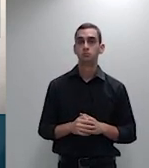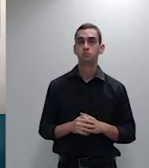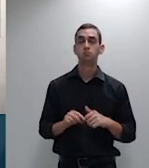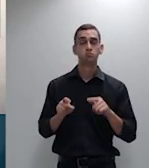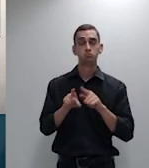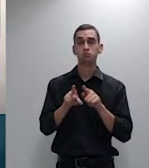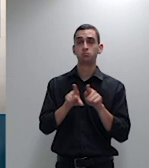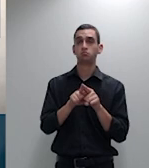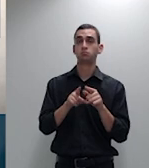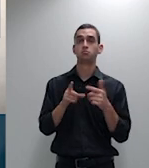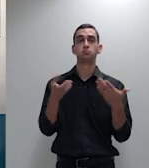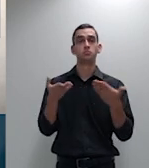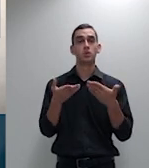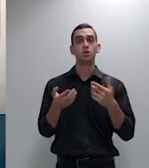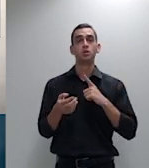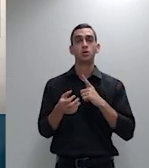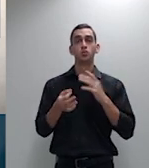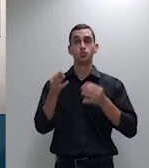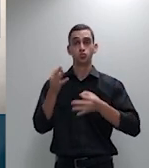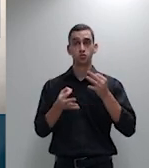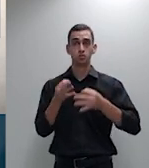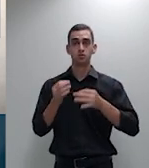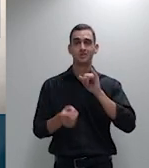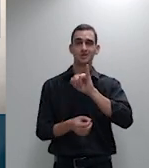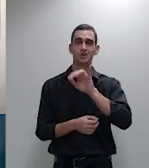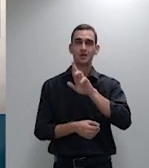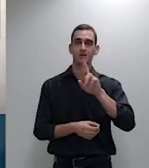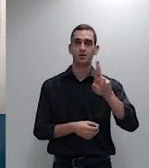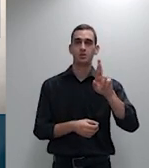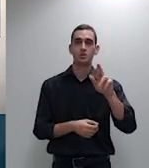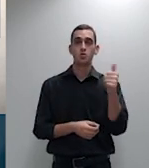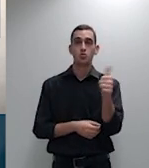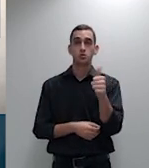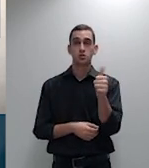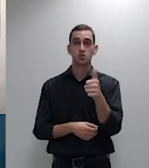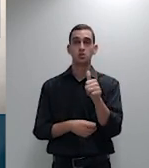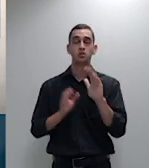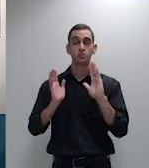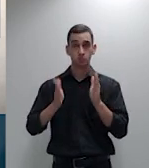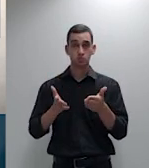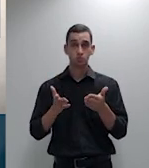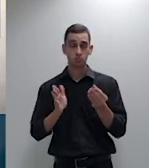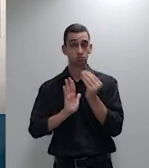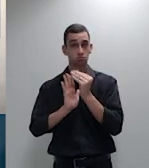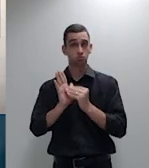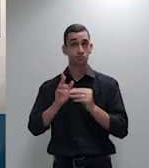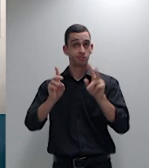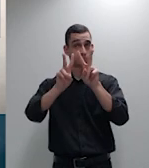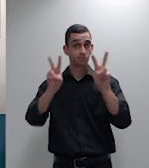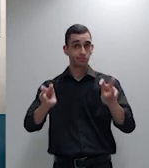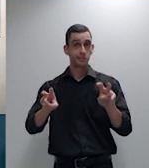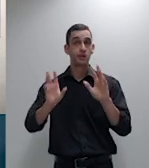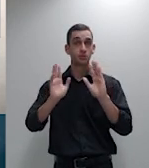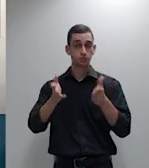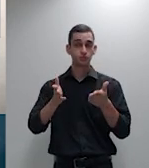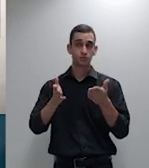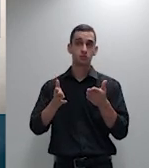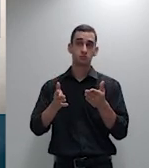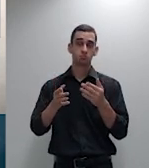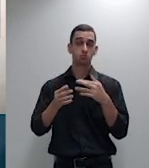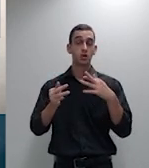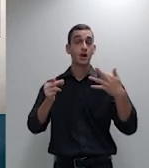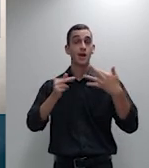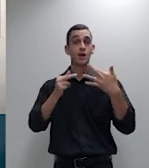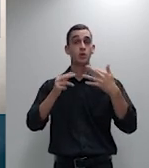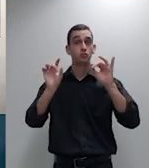que houve no IRDR 11 em São Paulo esse tema também não foi objeto dos recursos então esse tema é